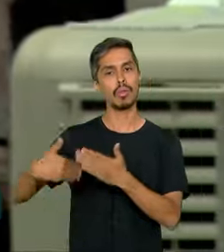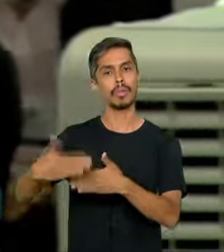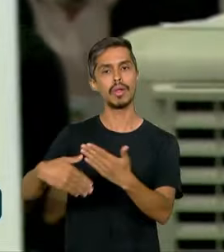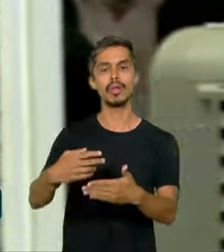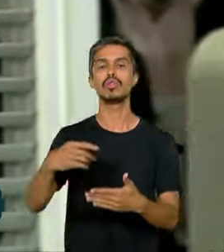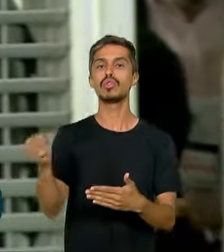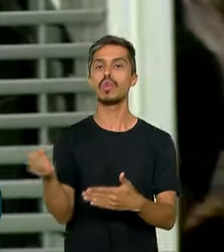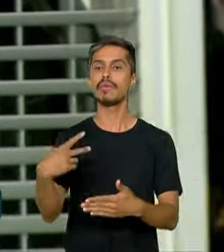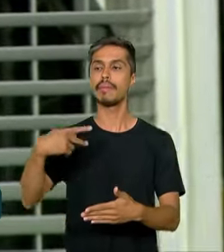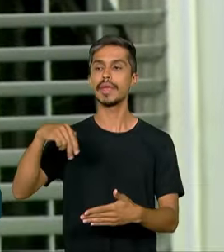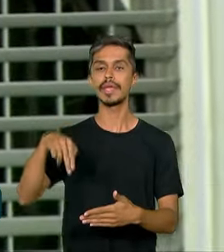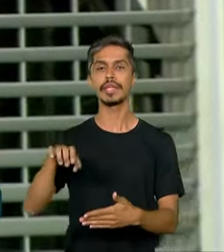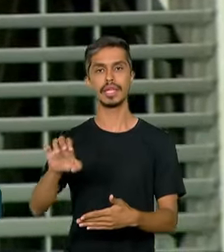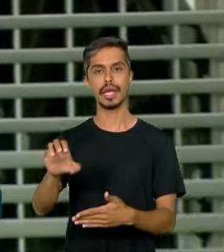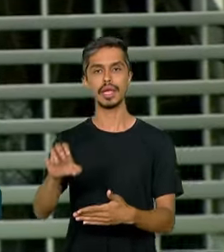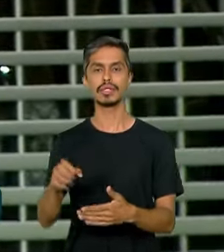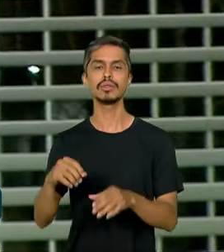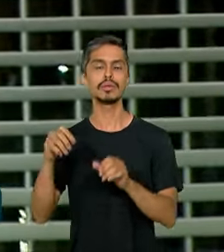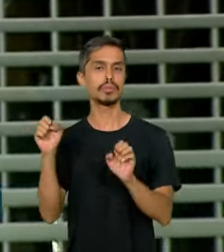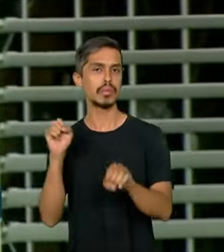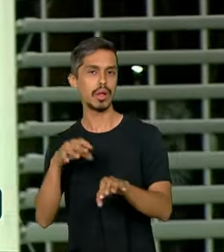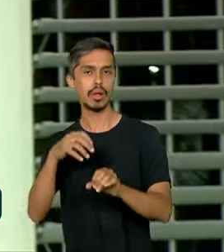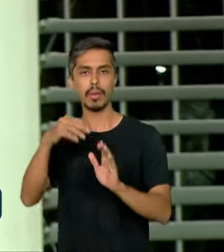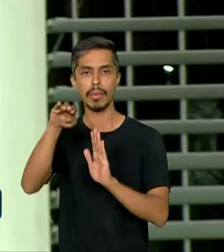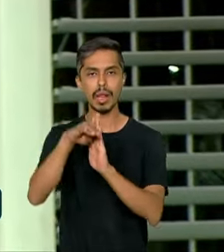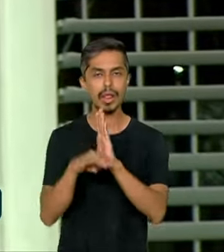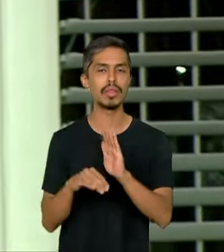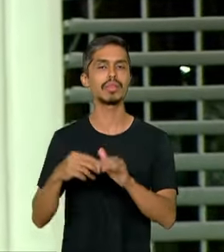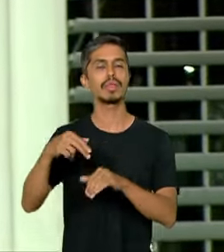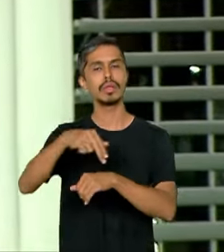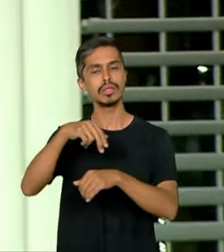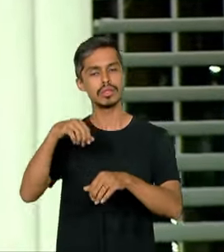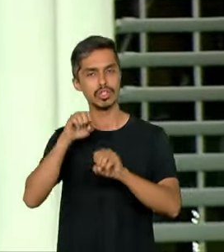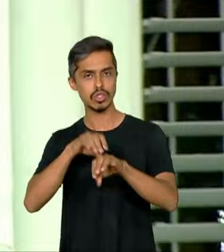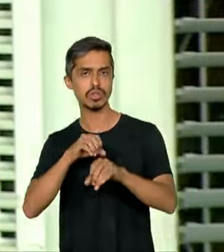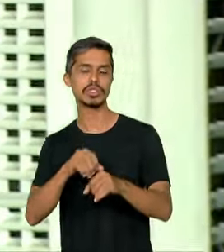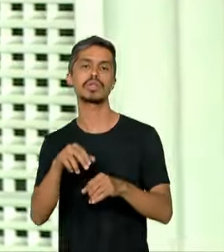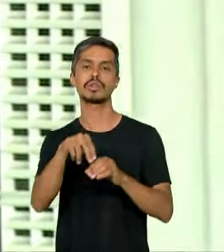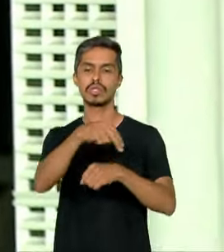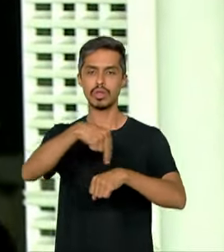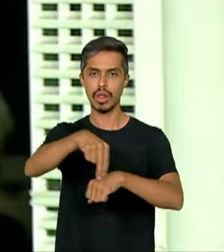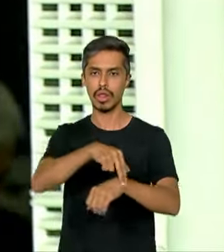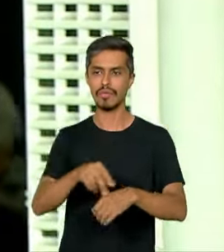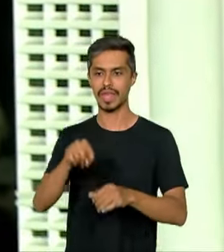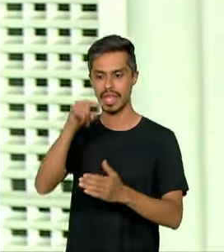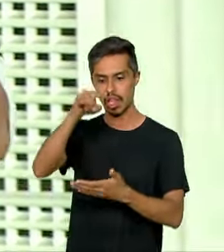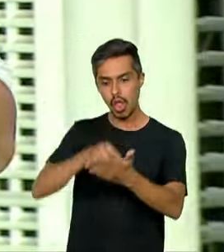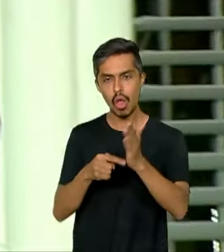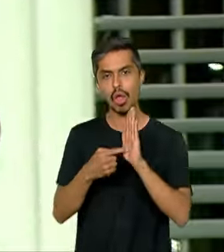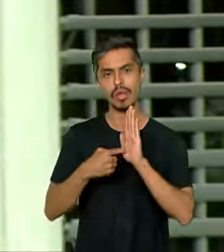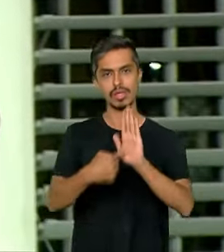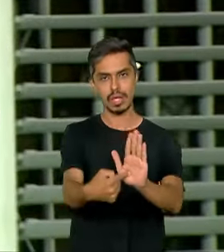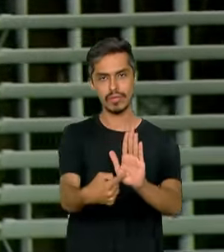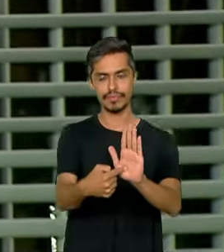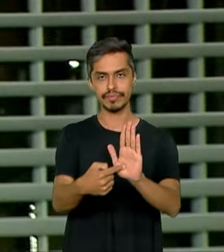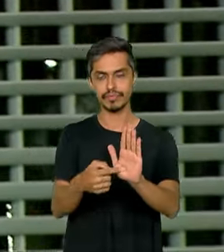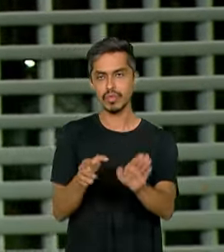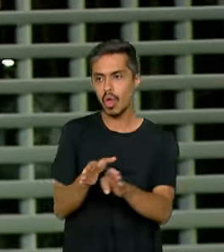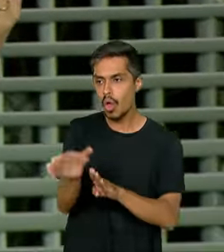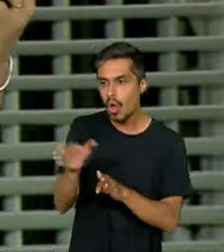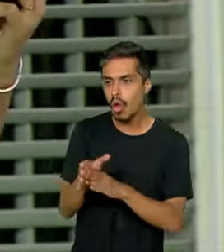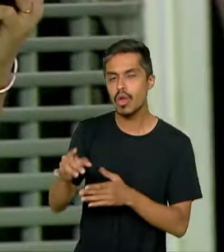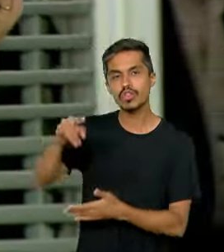novo Plano Nacional de Educação do nosso país. Será esse documento que vai orientar o